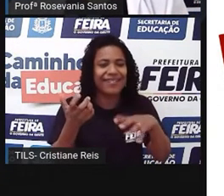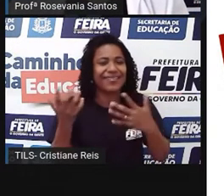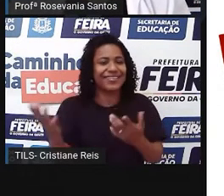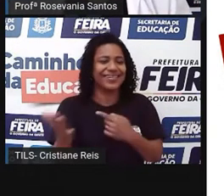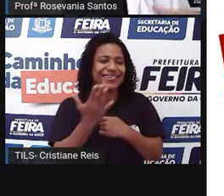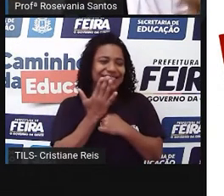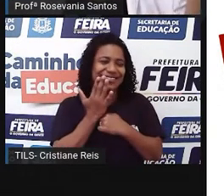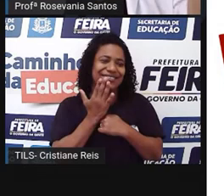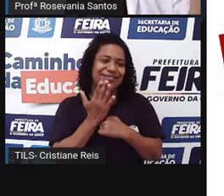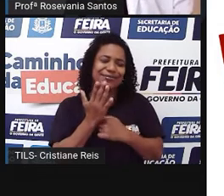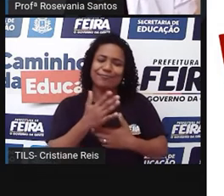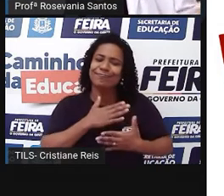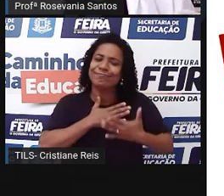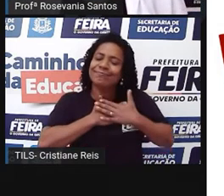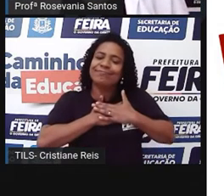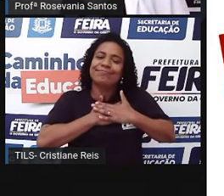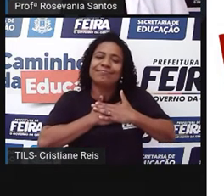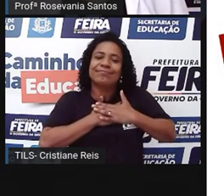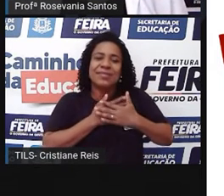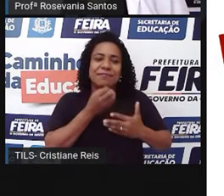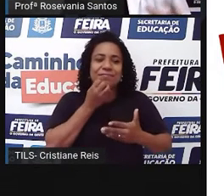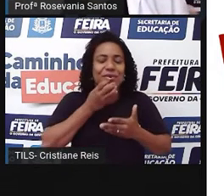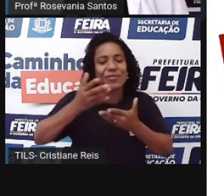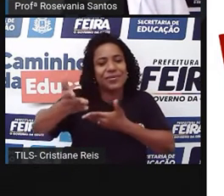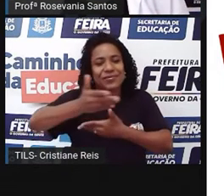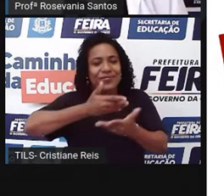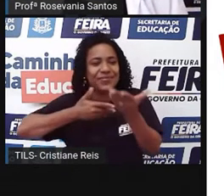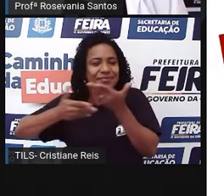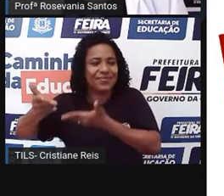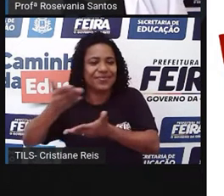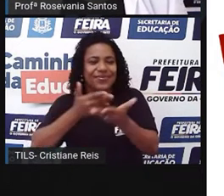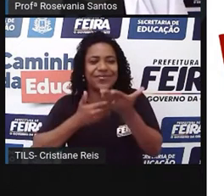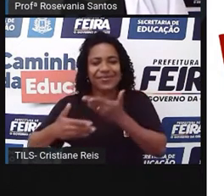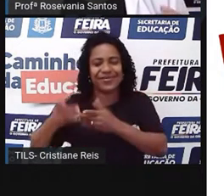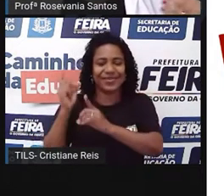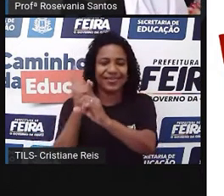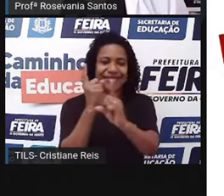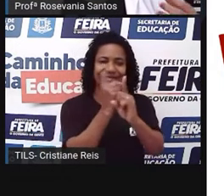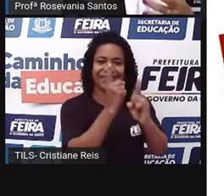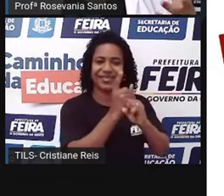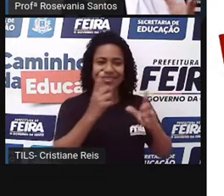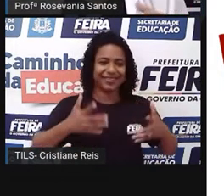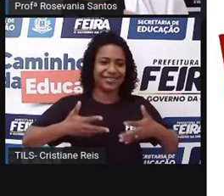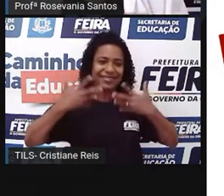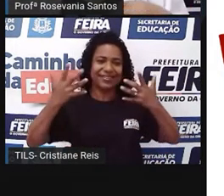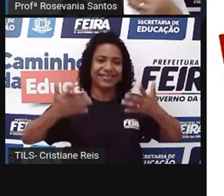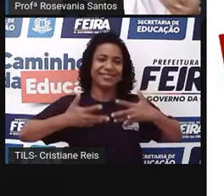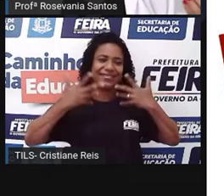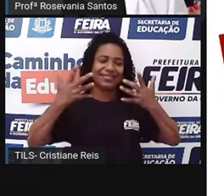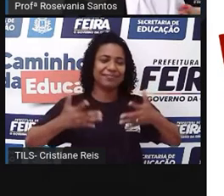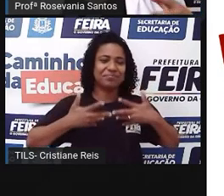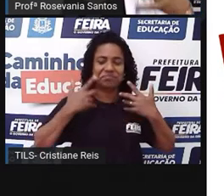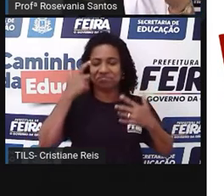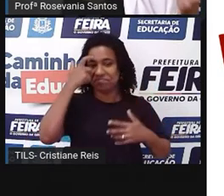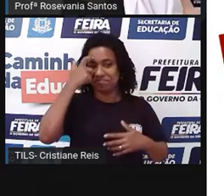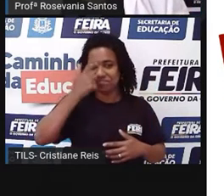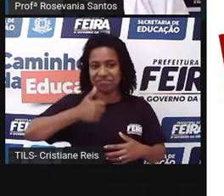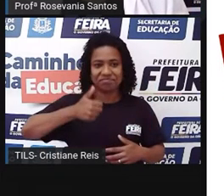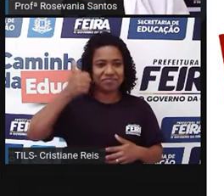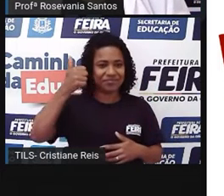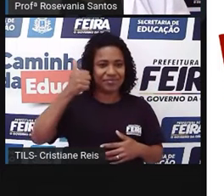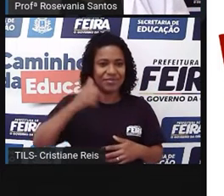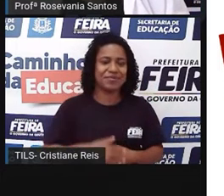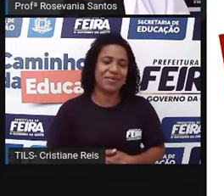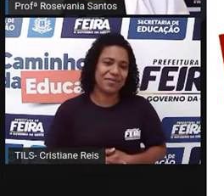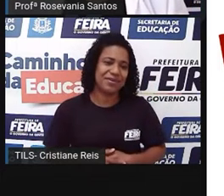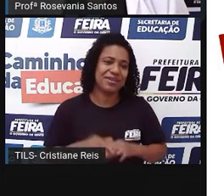pessoas, é o higiene mental, é outra coisa, né? E olha que às vezes a gente vai no supermercado, acha legal ir, mas também dá um